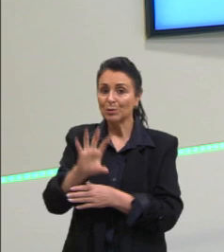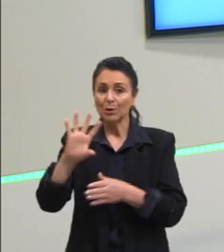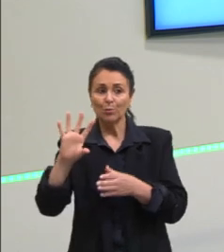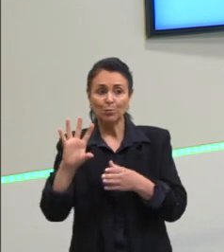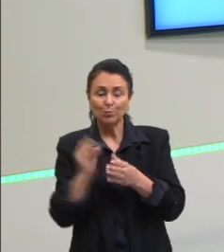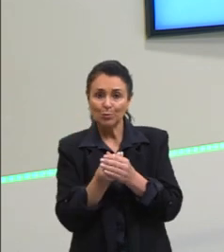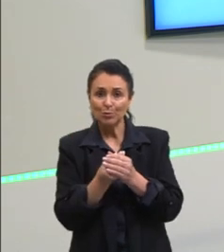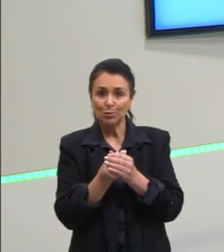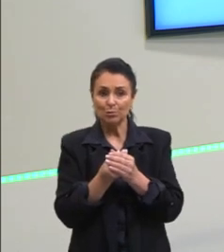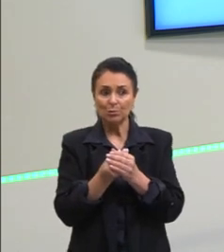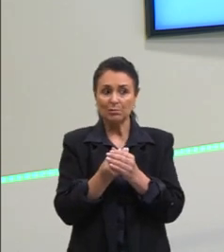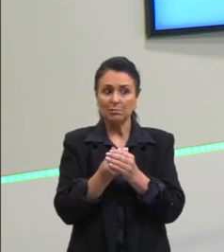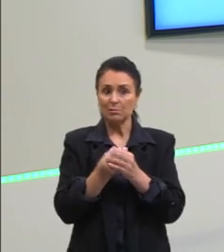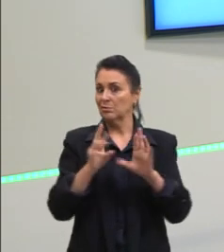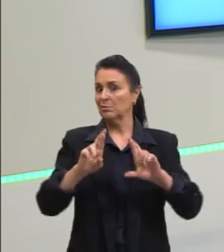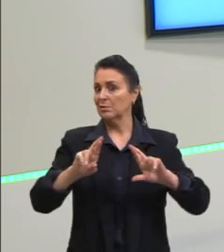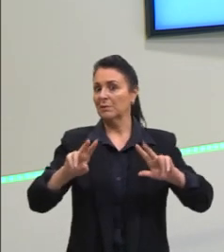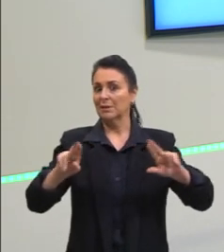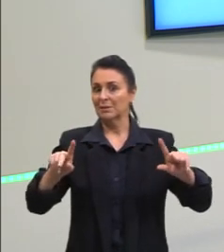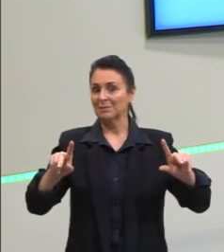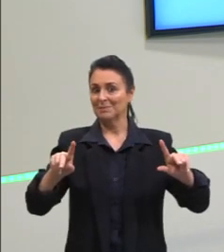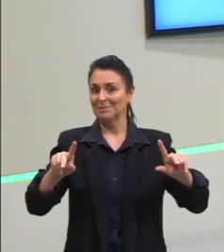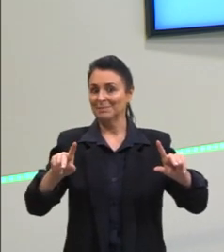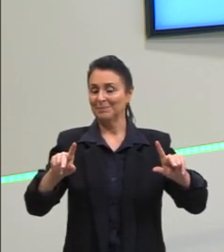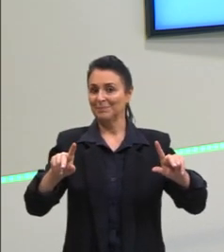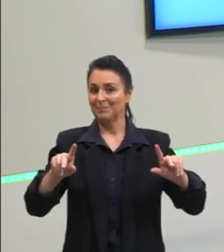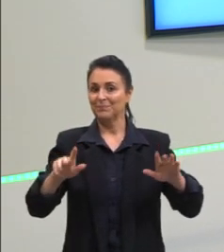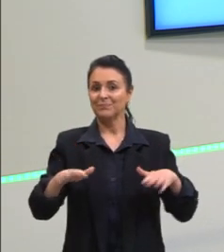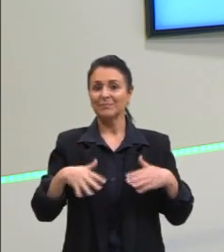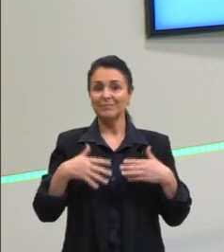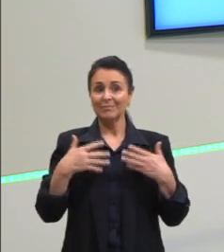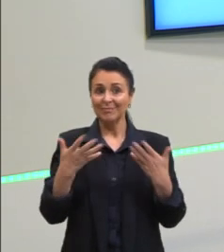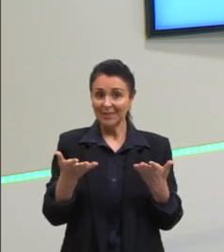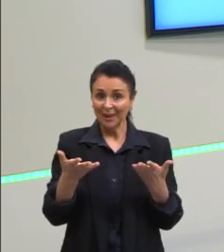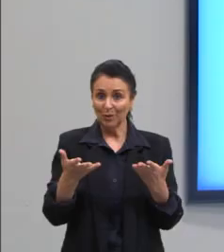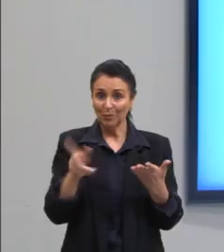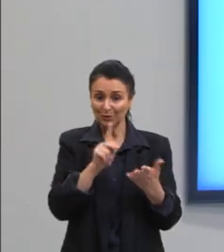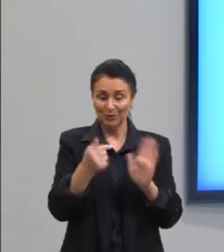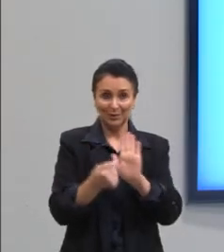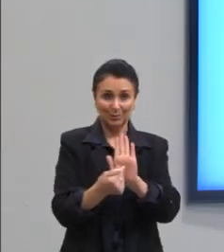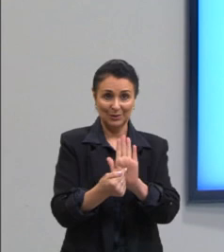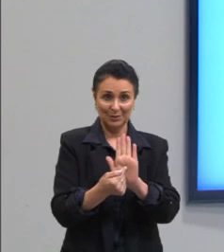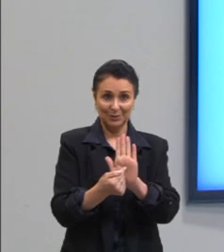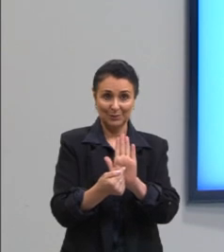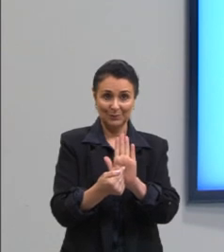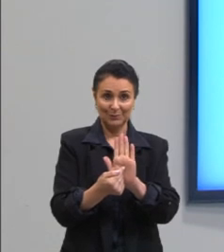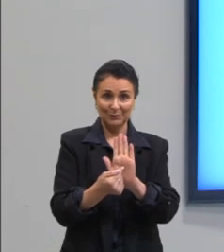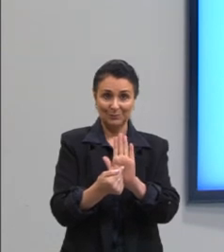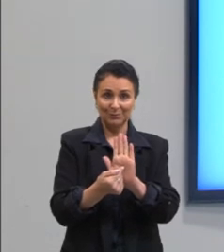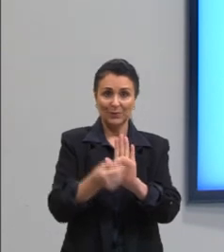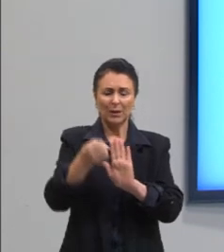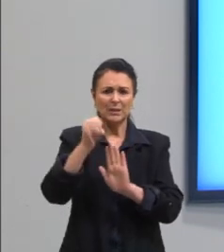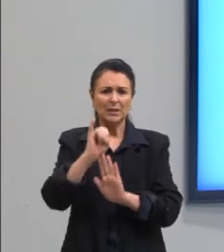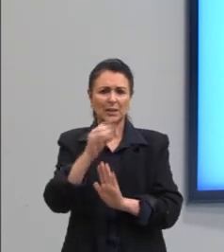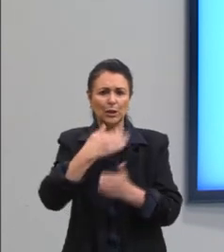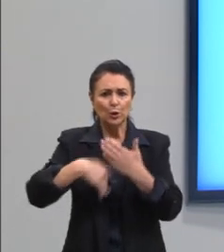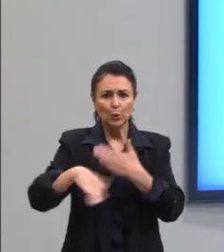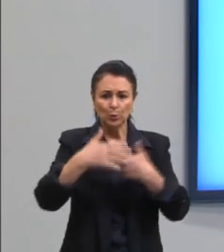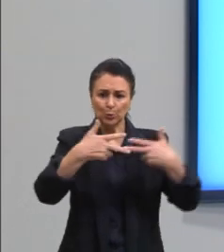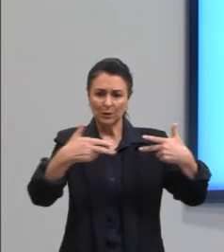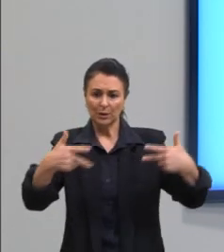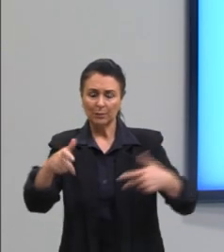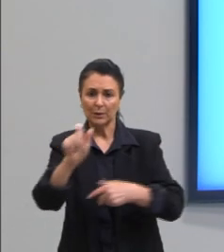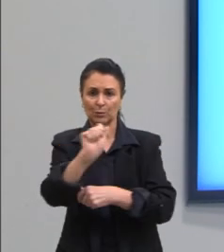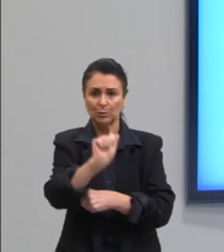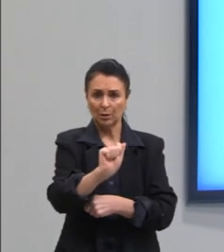definição, diferentes. Então, nós estávamos aqui, então, se todos os elementos de A